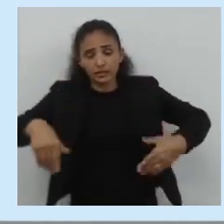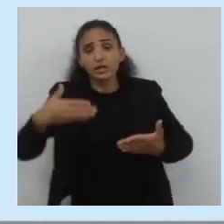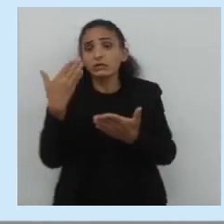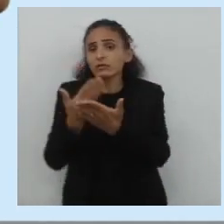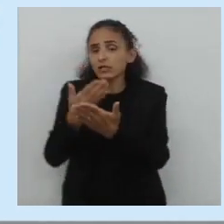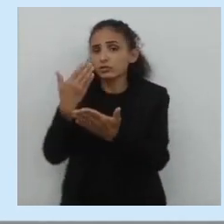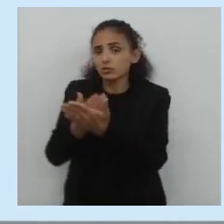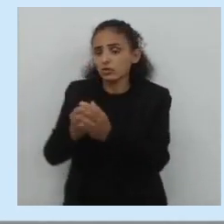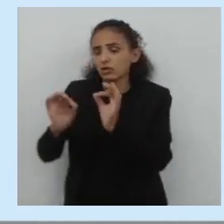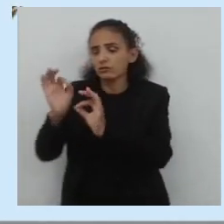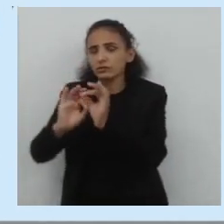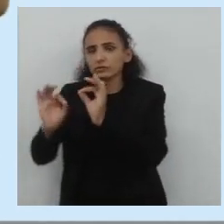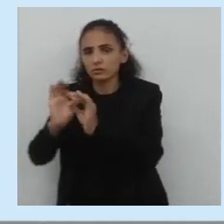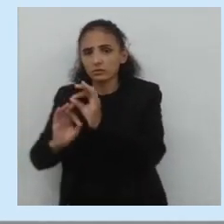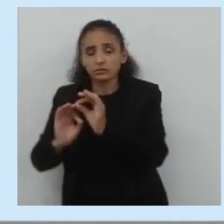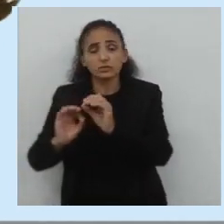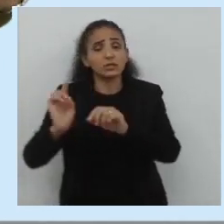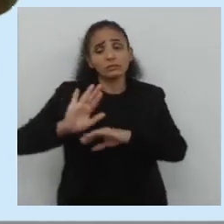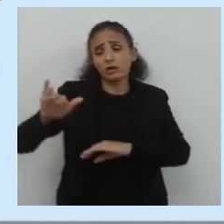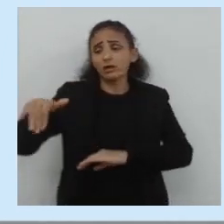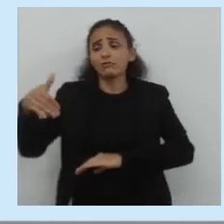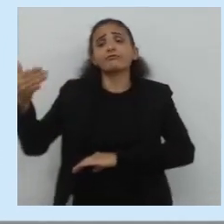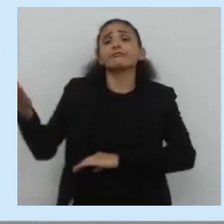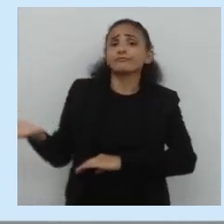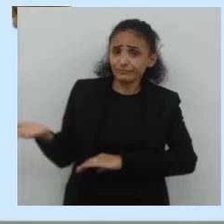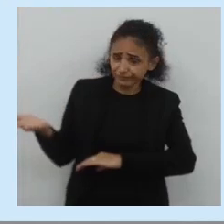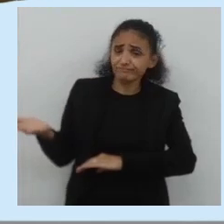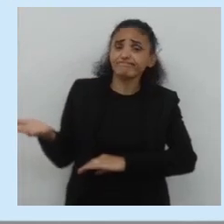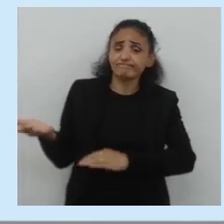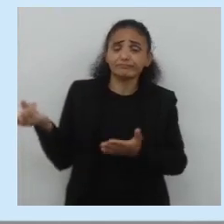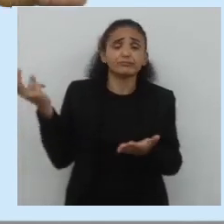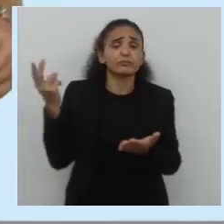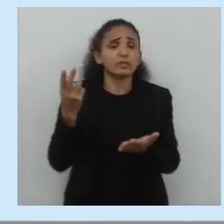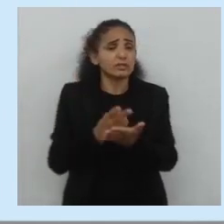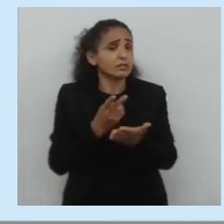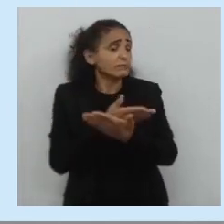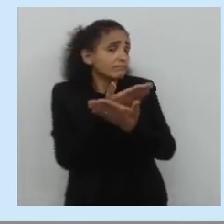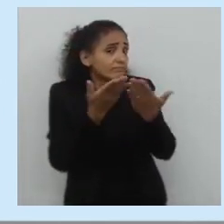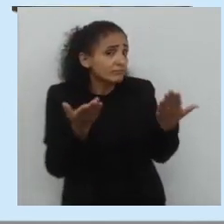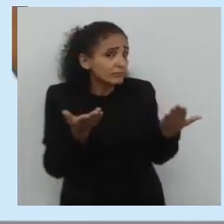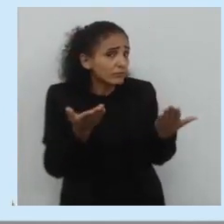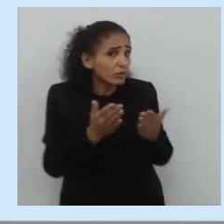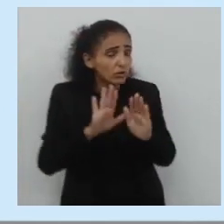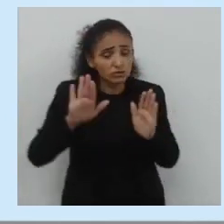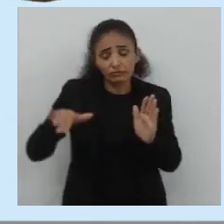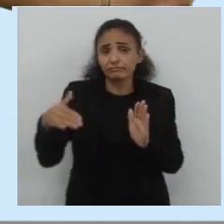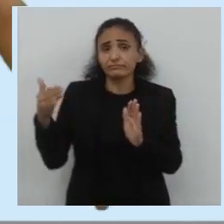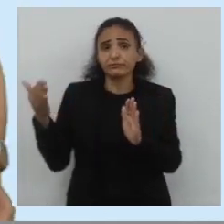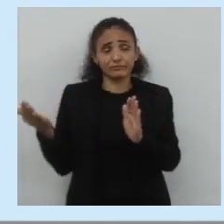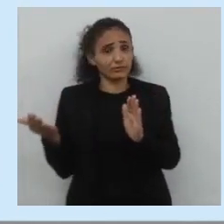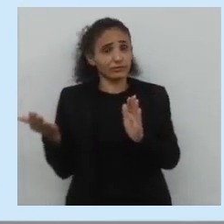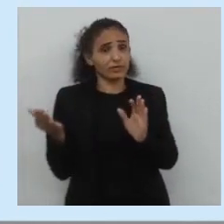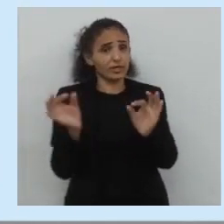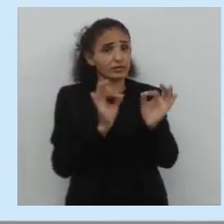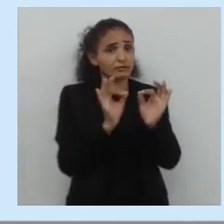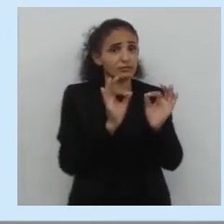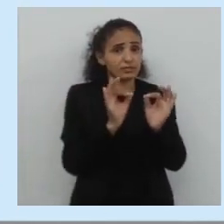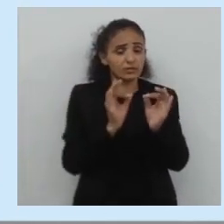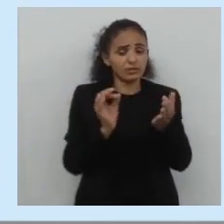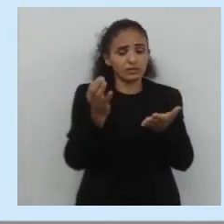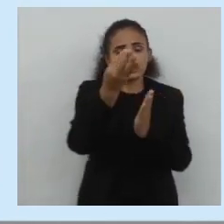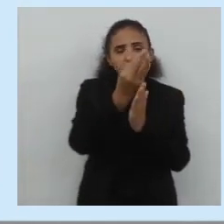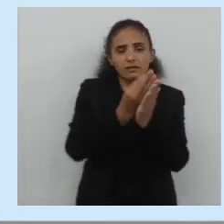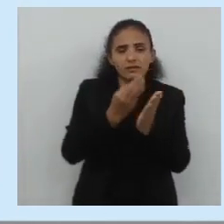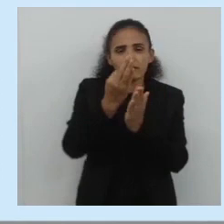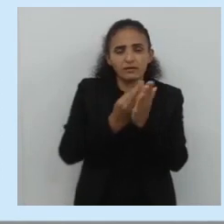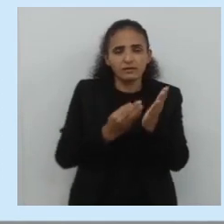certo? Aliás, dentro da sala de aula, como na escola, ou fora dela, ou, quando eu falo fora, é você redigir